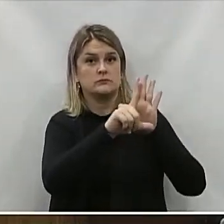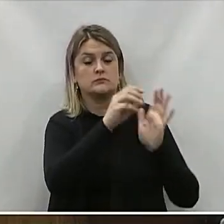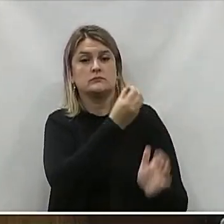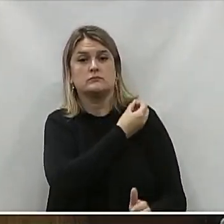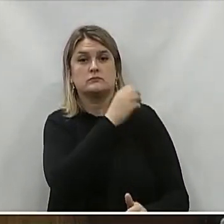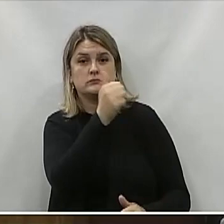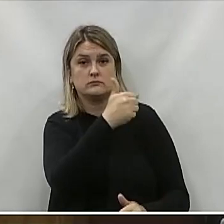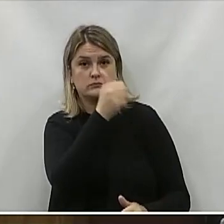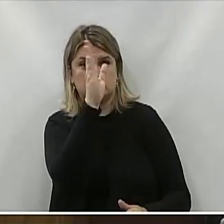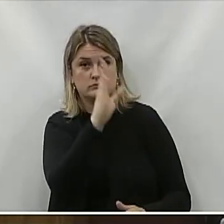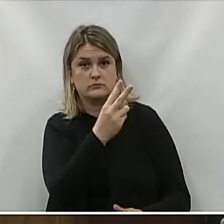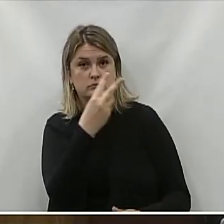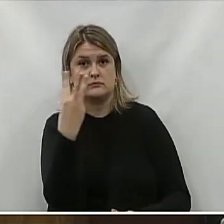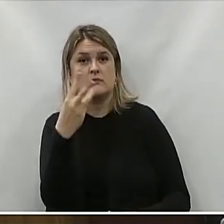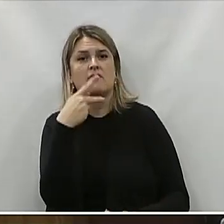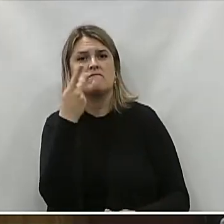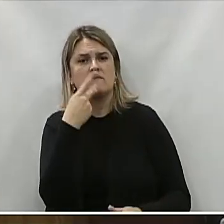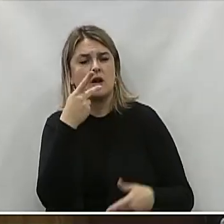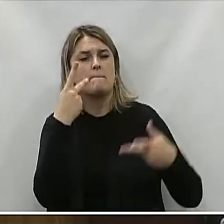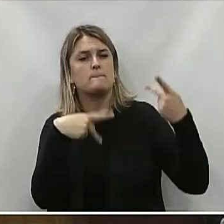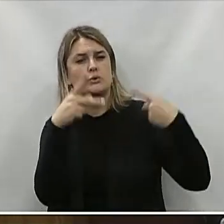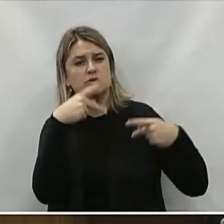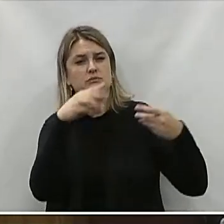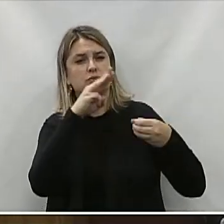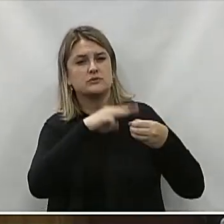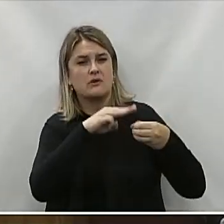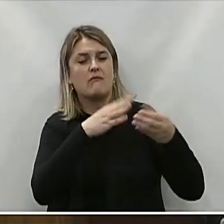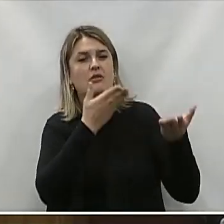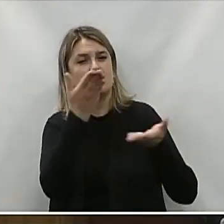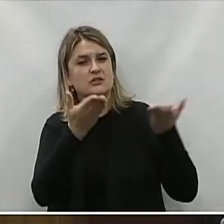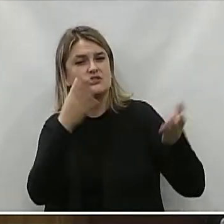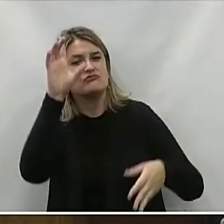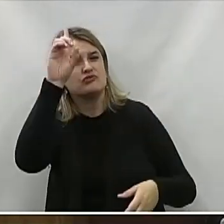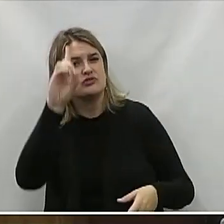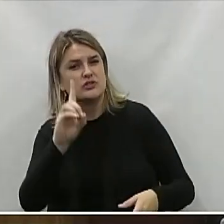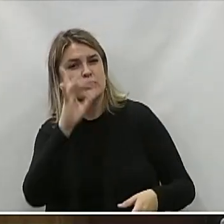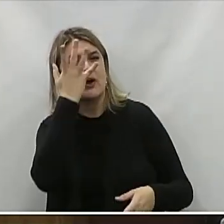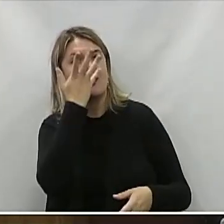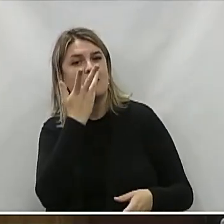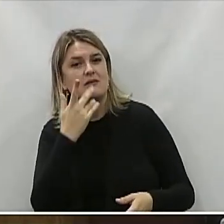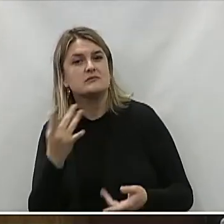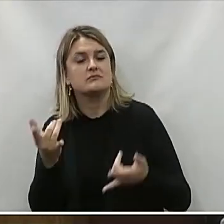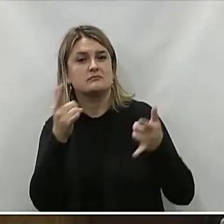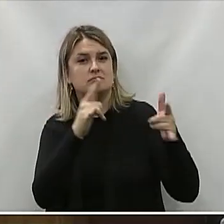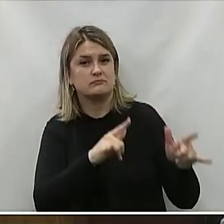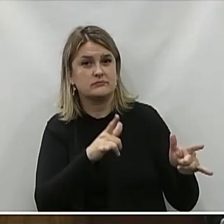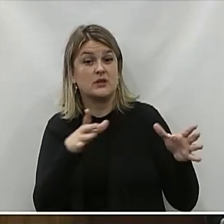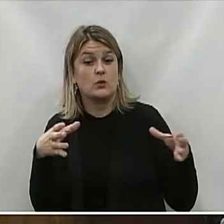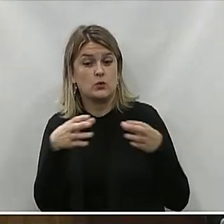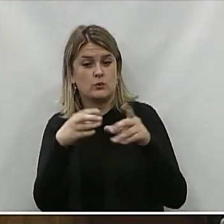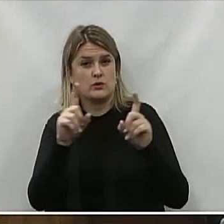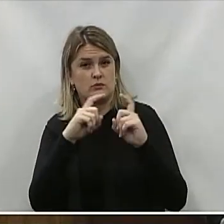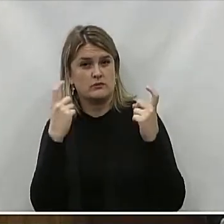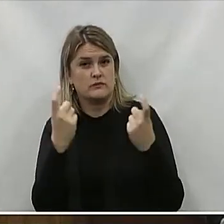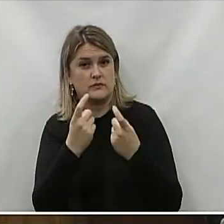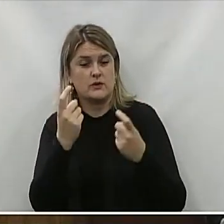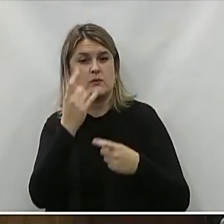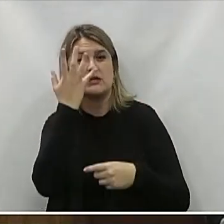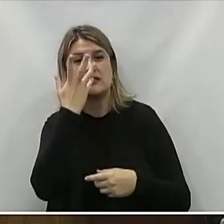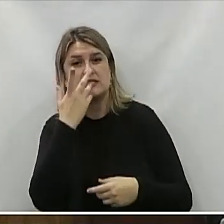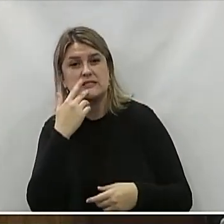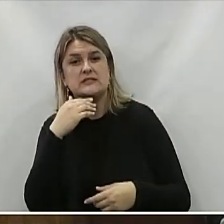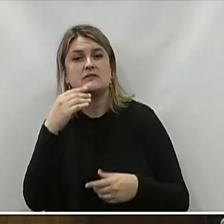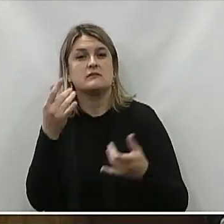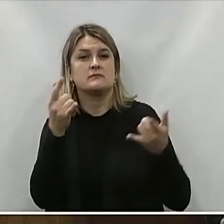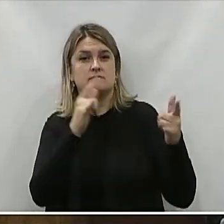2023 Que dispõe Sobre a política Municipal De atendimento Dos direitos Da criança E do adolescente Conselho Municipal Dos direitos Da criança E do